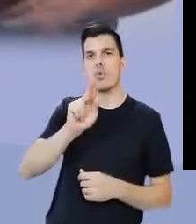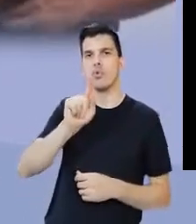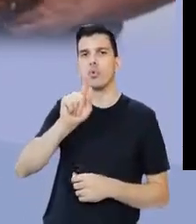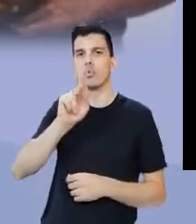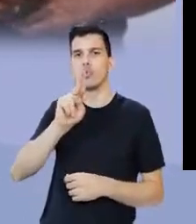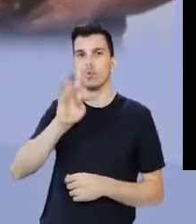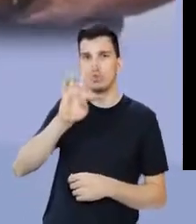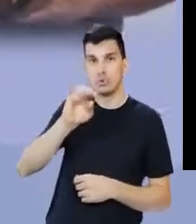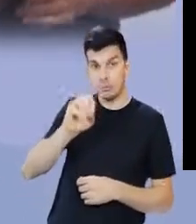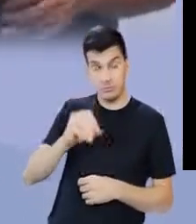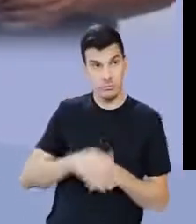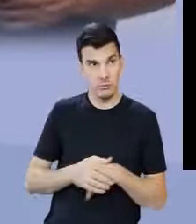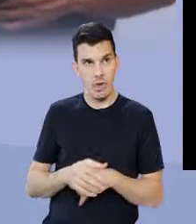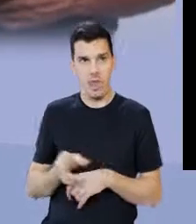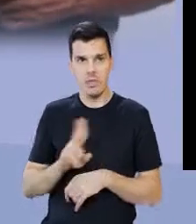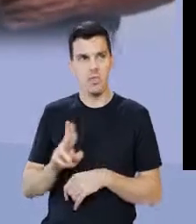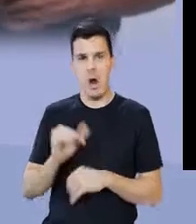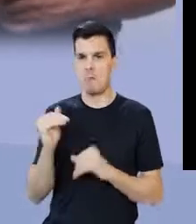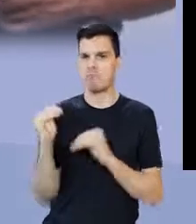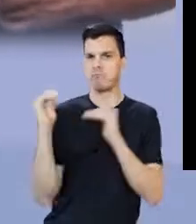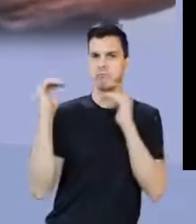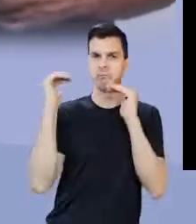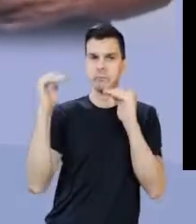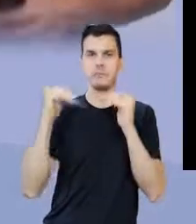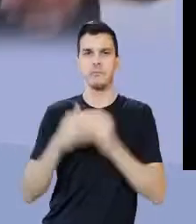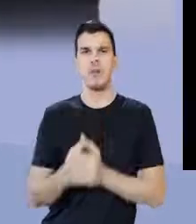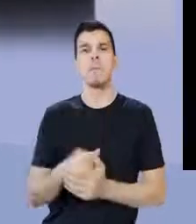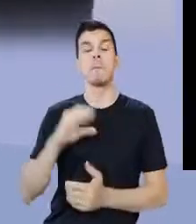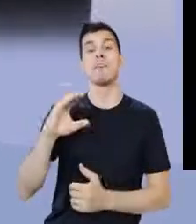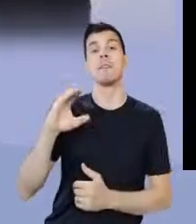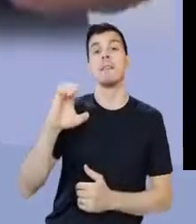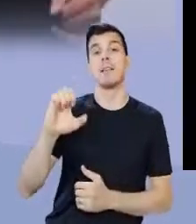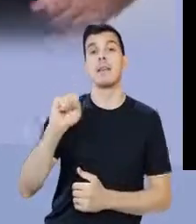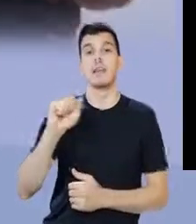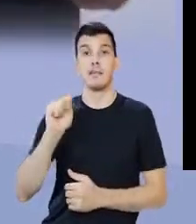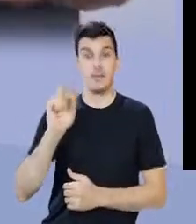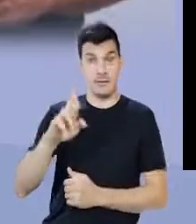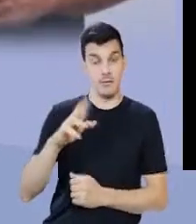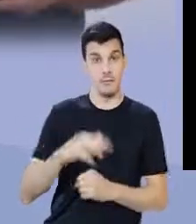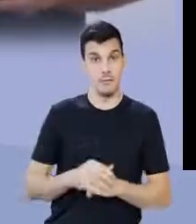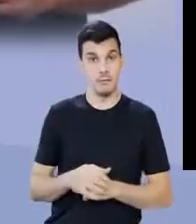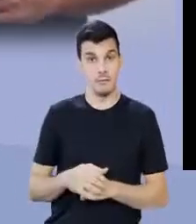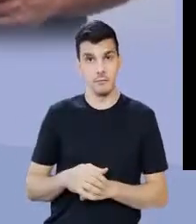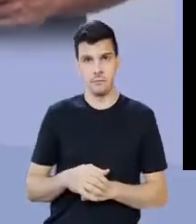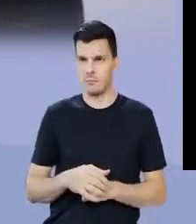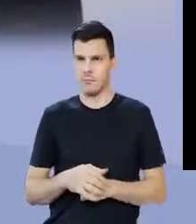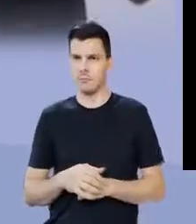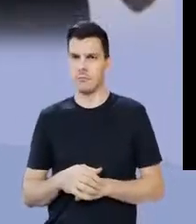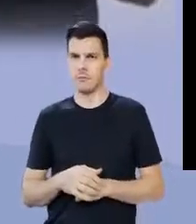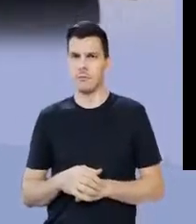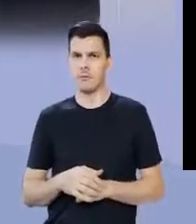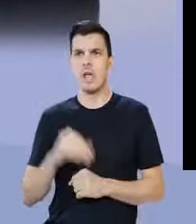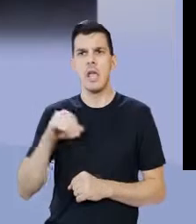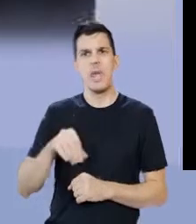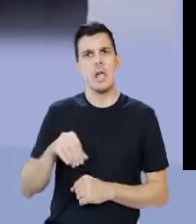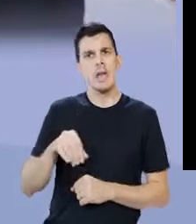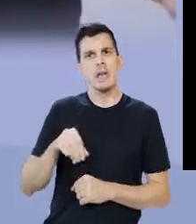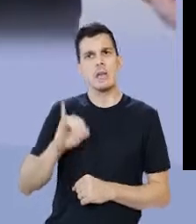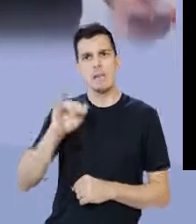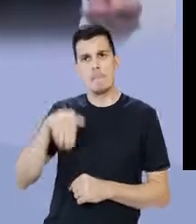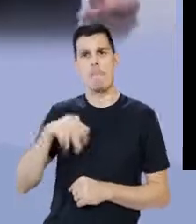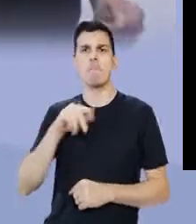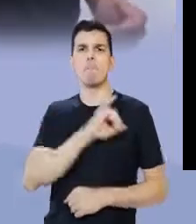Augustus? O outro, não, ele é maioral, vão dar o título dele de César, o primeiro de todos? O outro, não, vão dar o título de